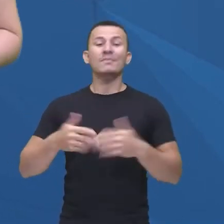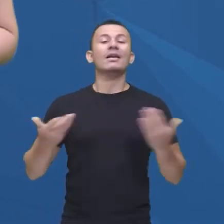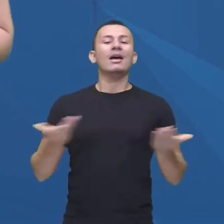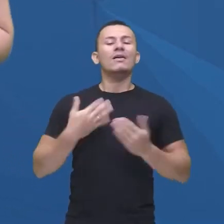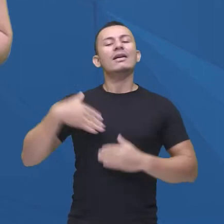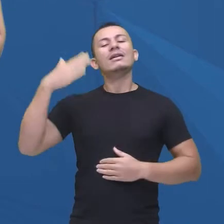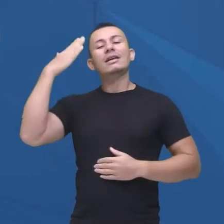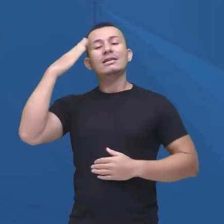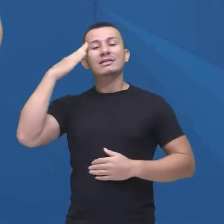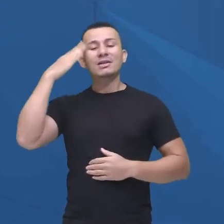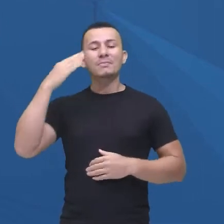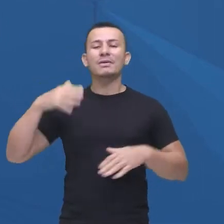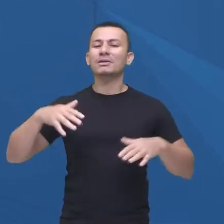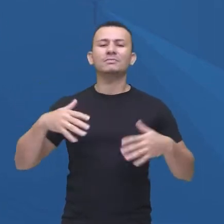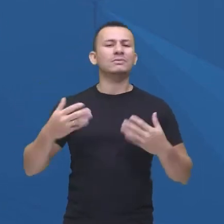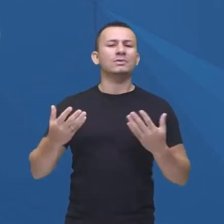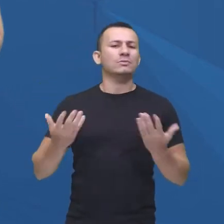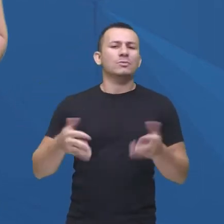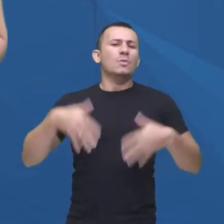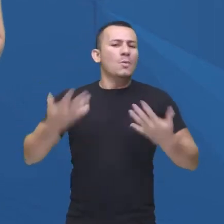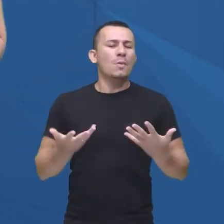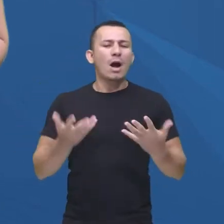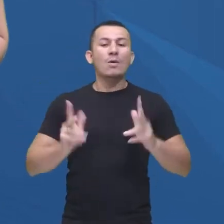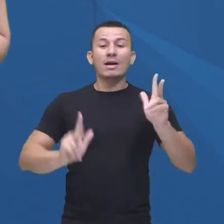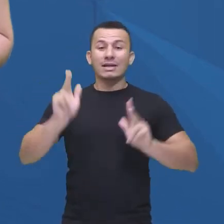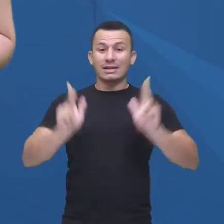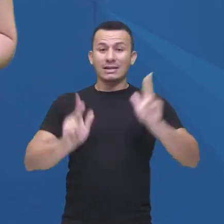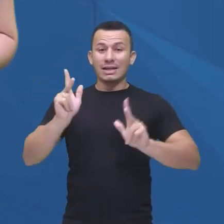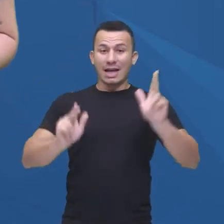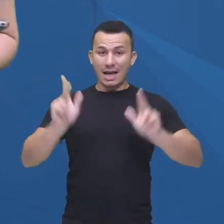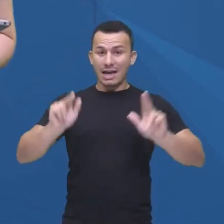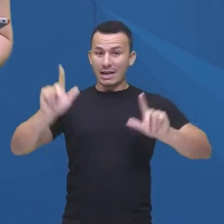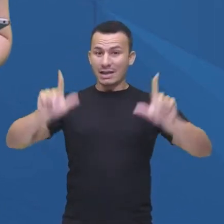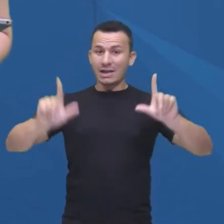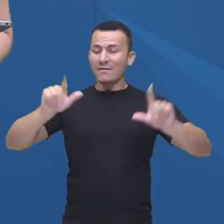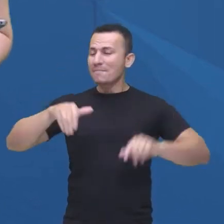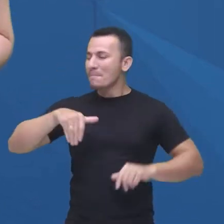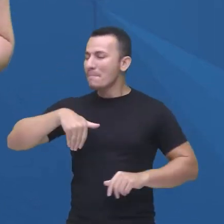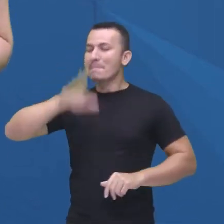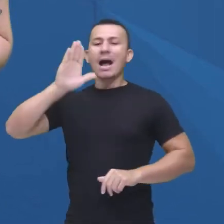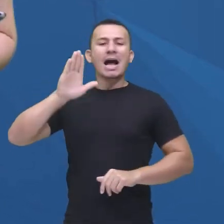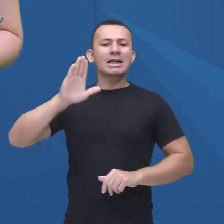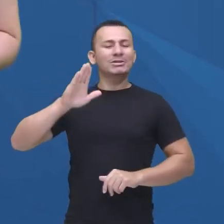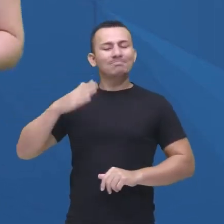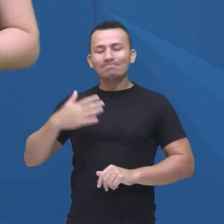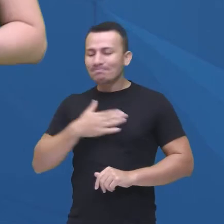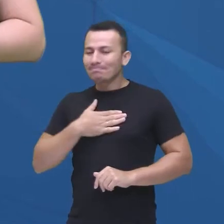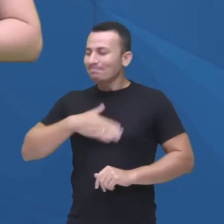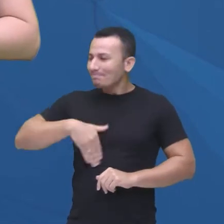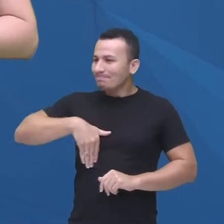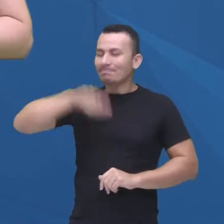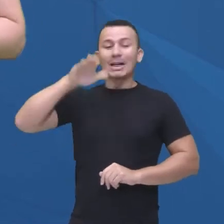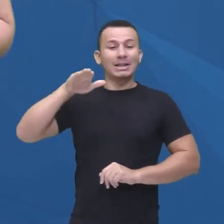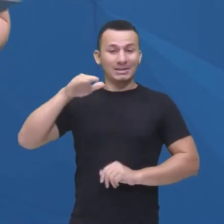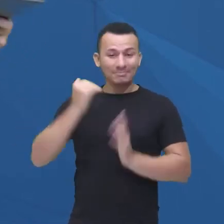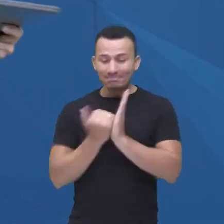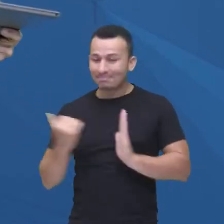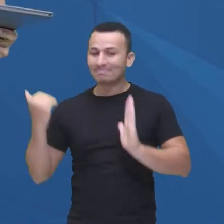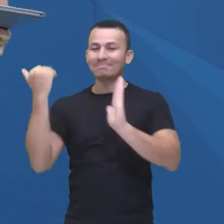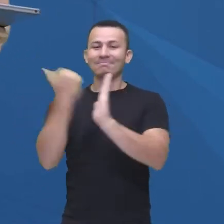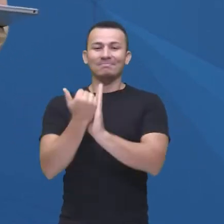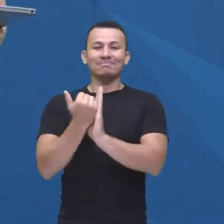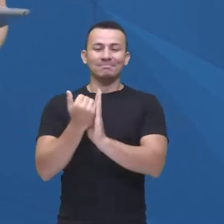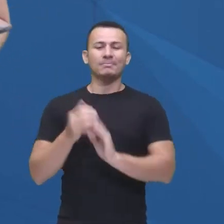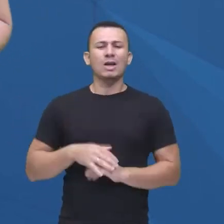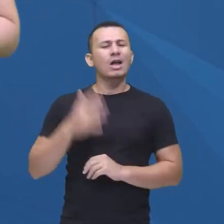agora qual é a sua série de TV favorita, aquela assim que as pessoas podem até não